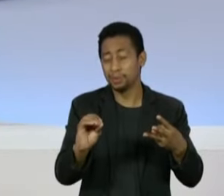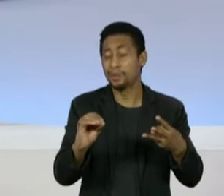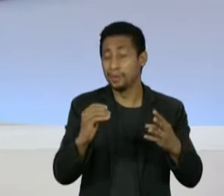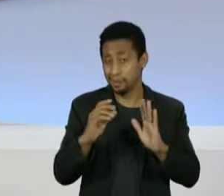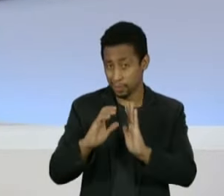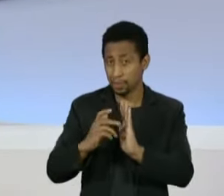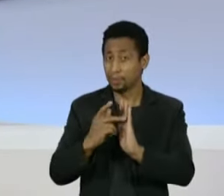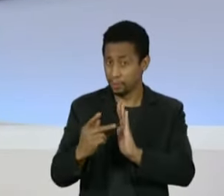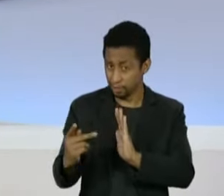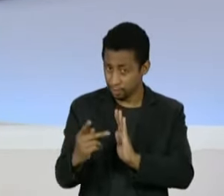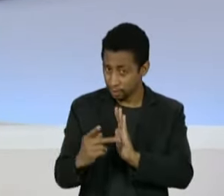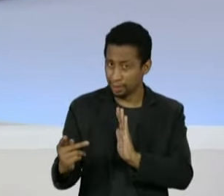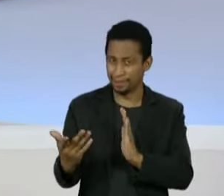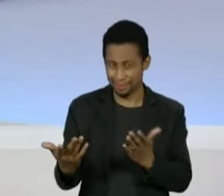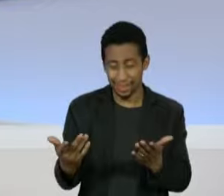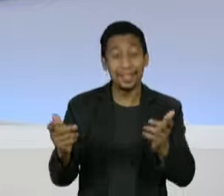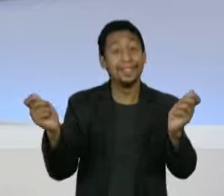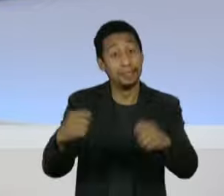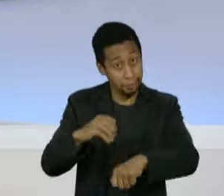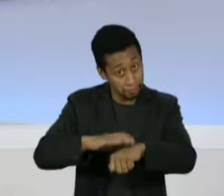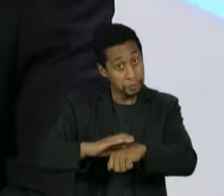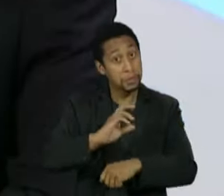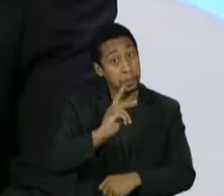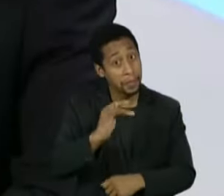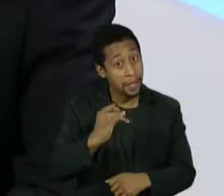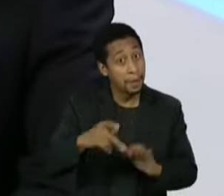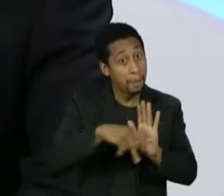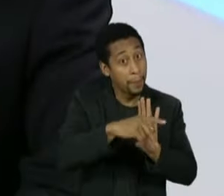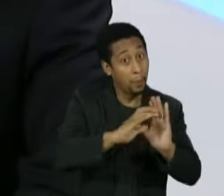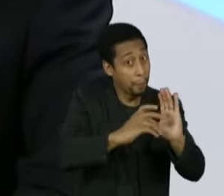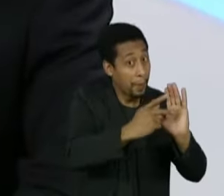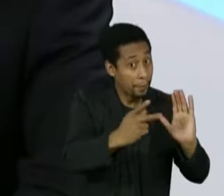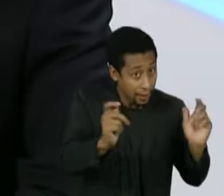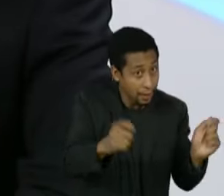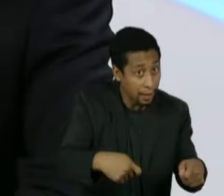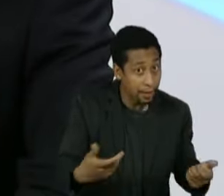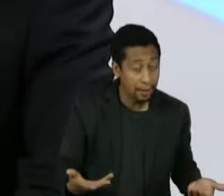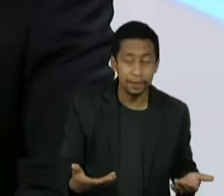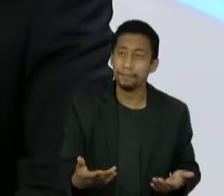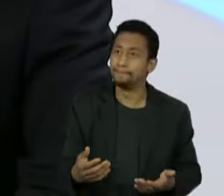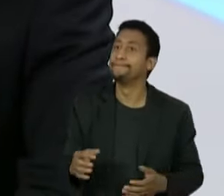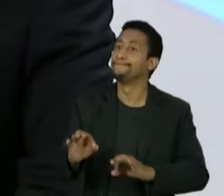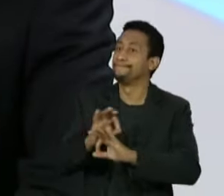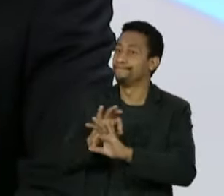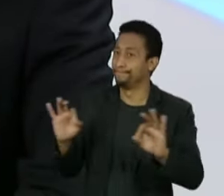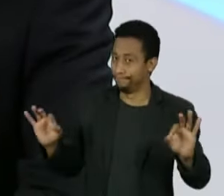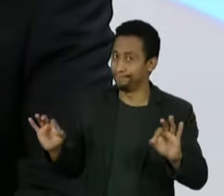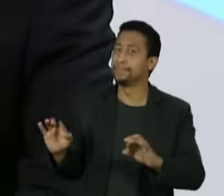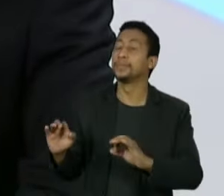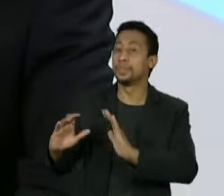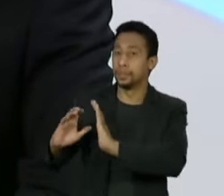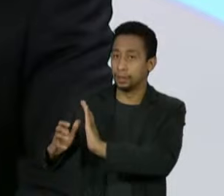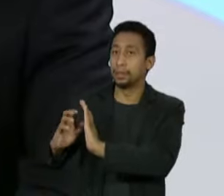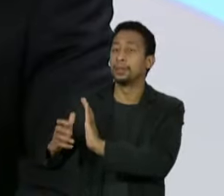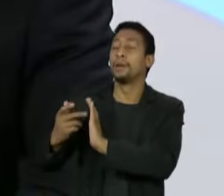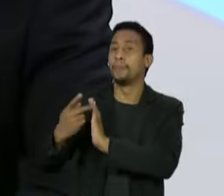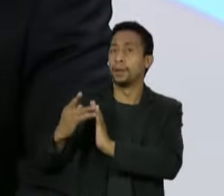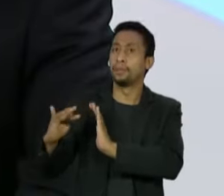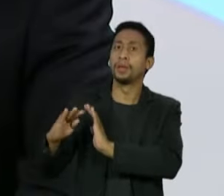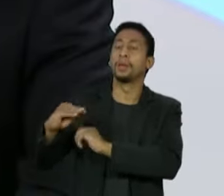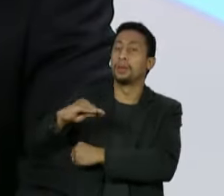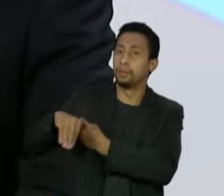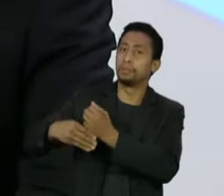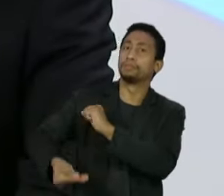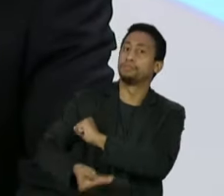Será que não está na hora de uma CPI do PP? É uma excelente ideia. O PP está envolvido em todos os grandes casos de corrupção no